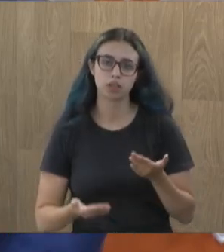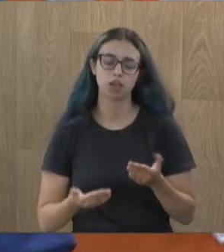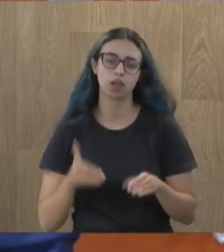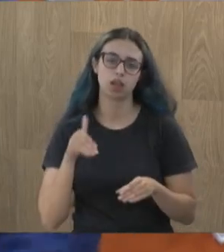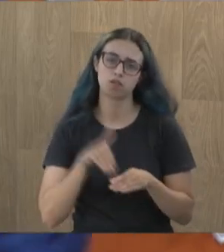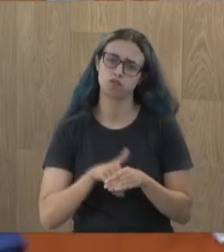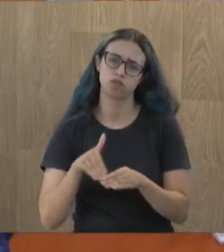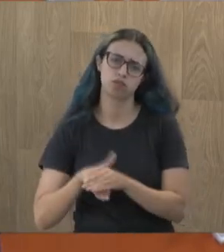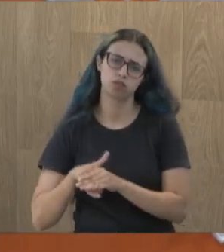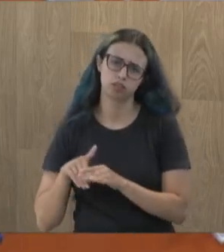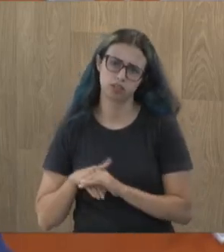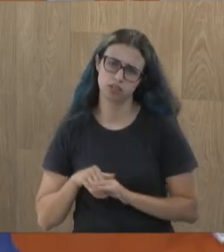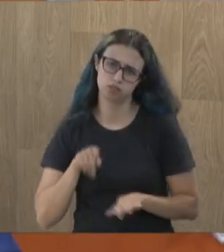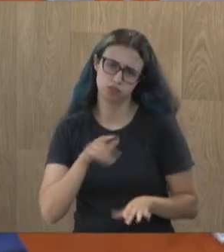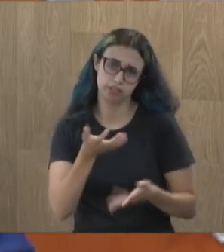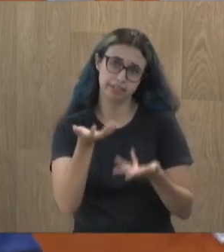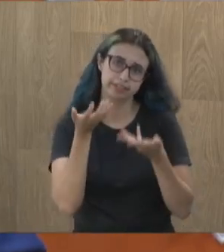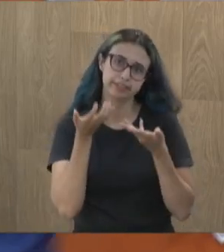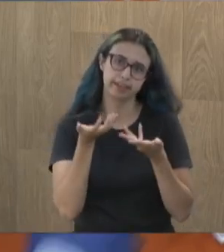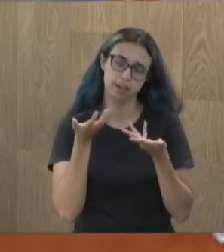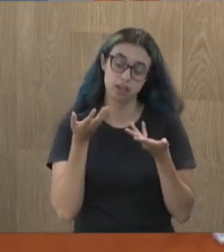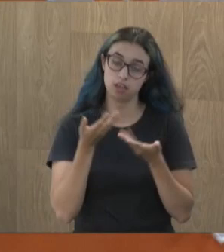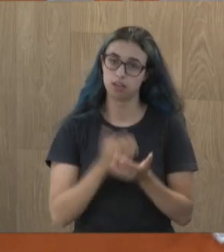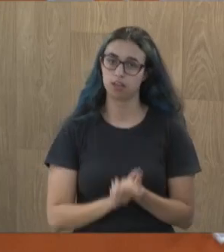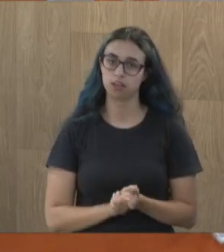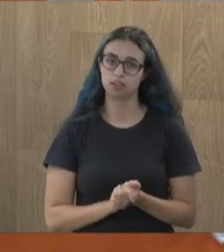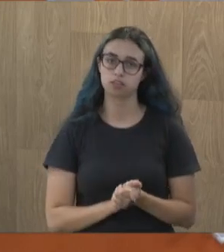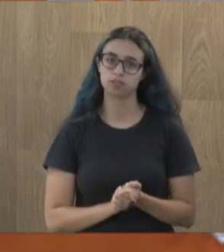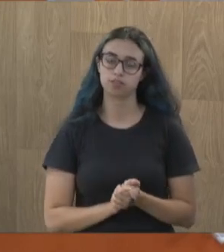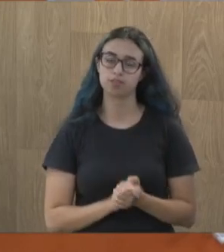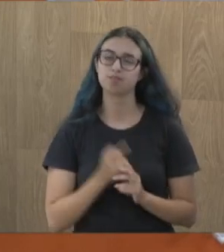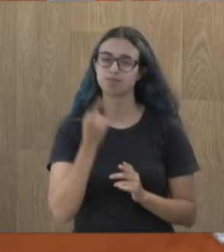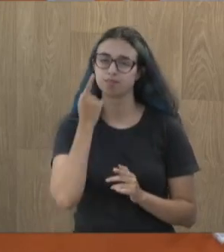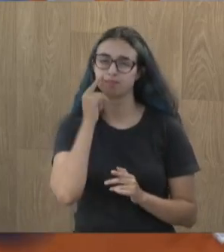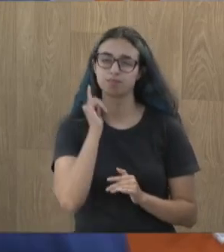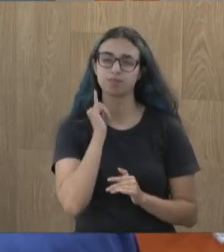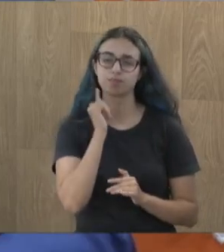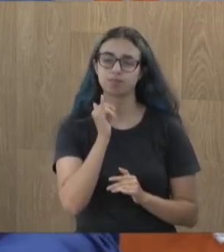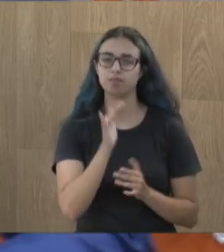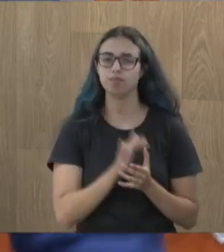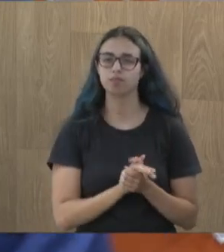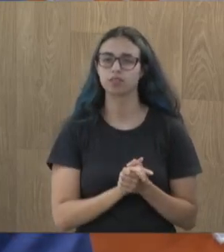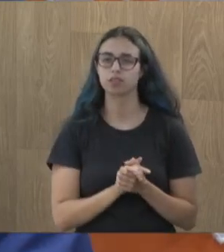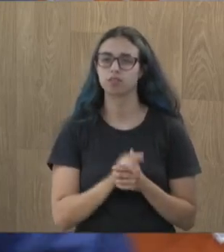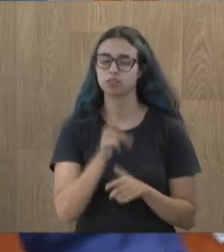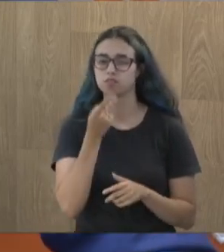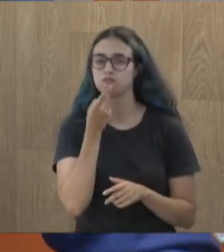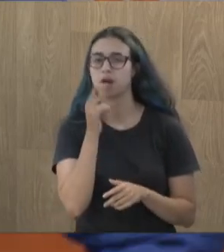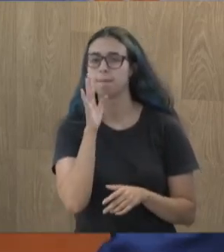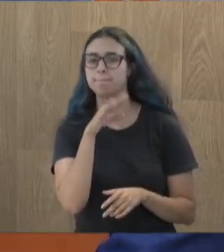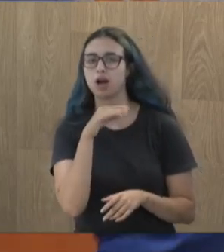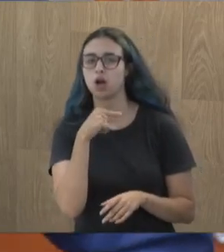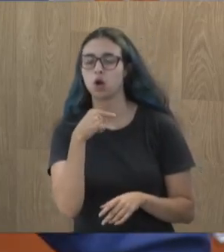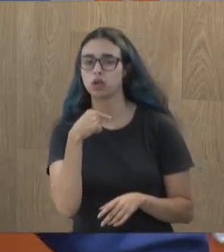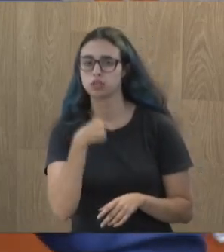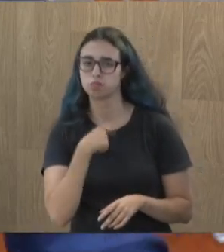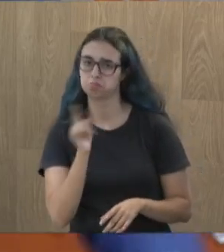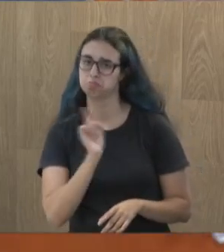que é o que você fica propagando, diga-se de passagem, você não está denigrindo, é só eu não, meu irmão.